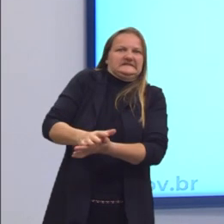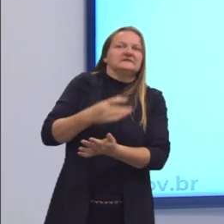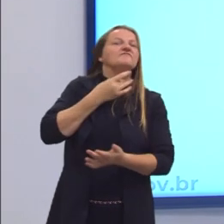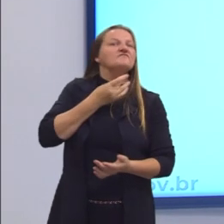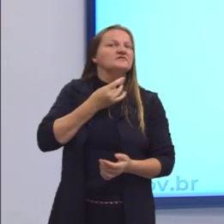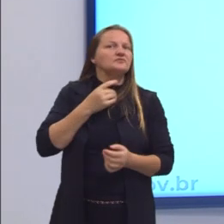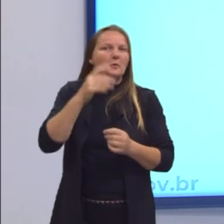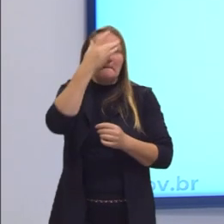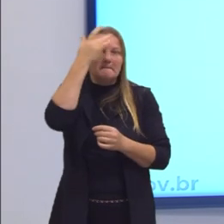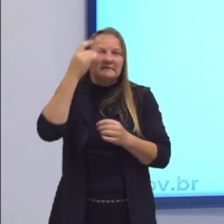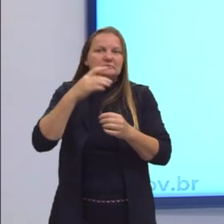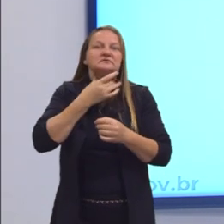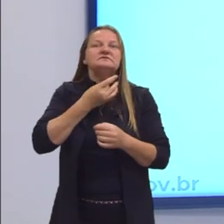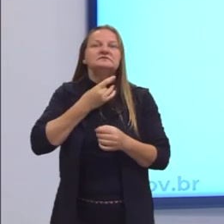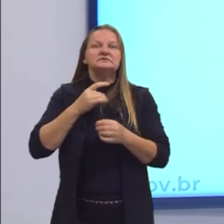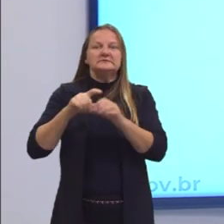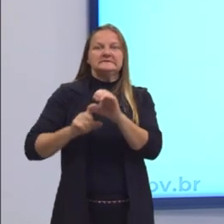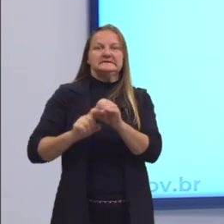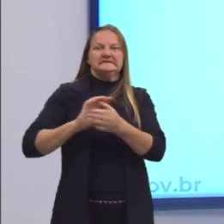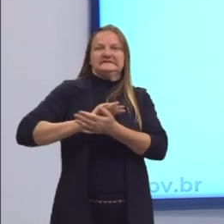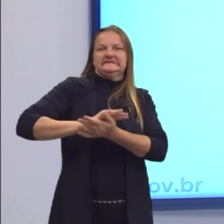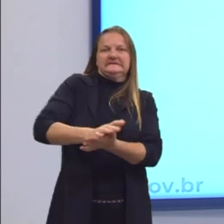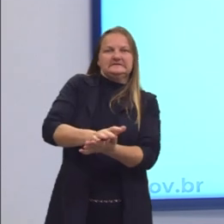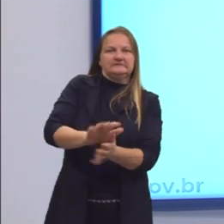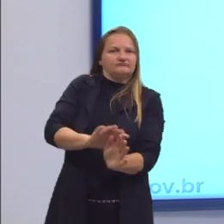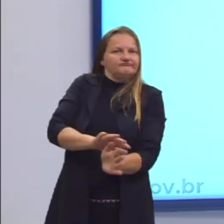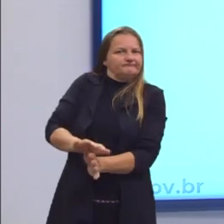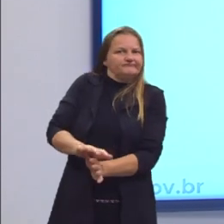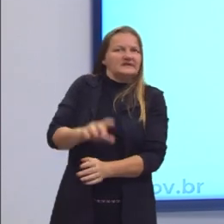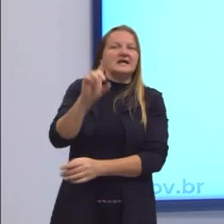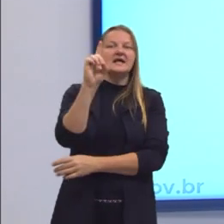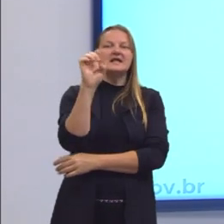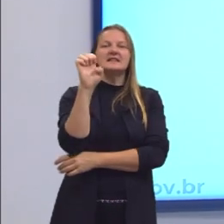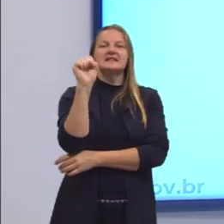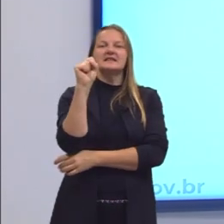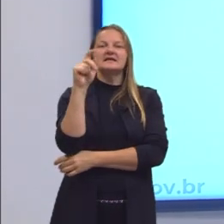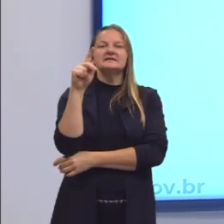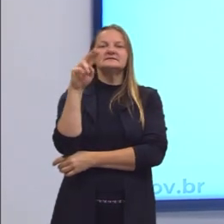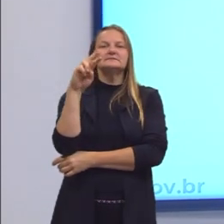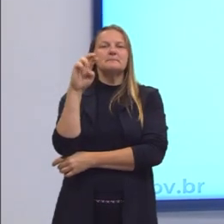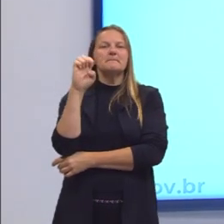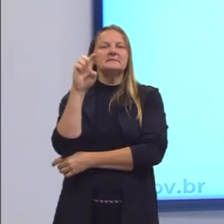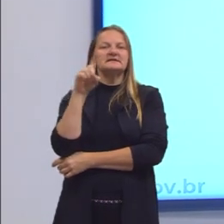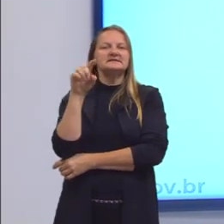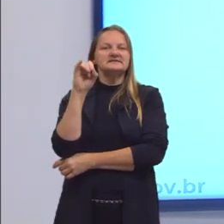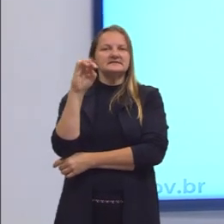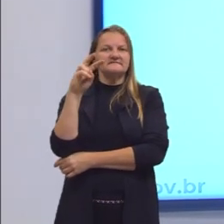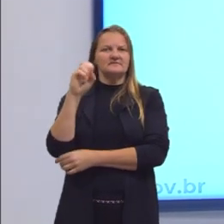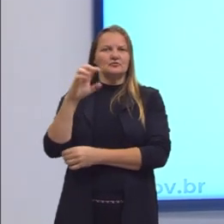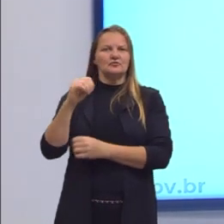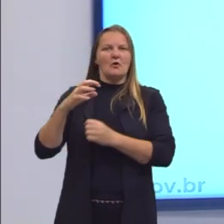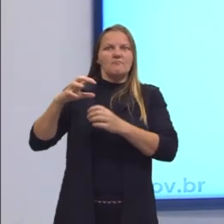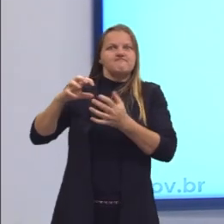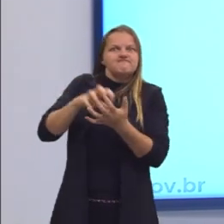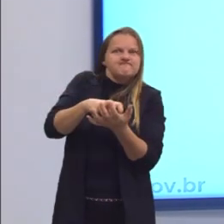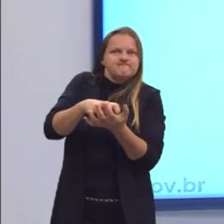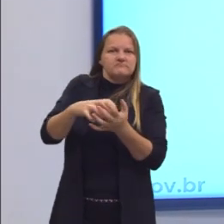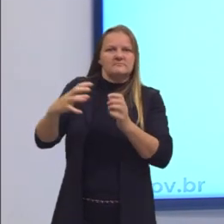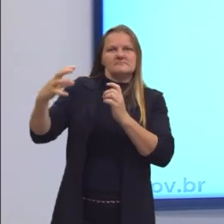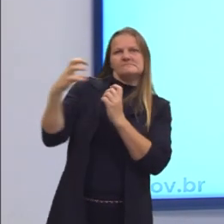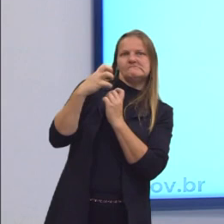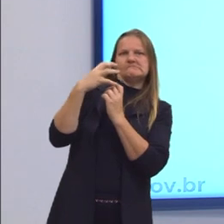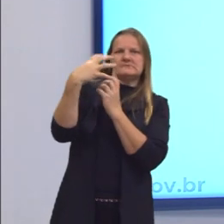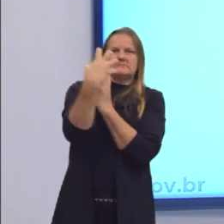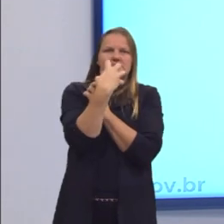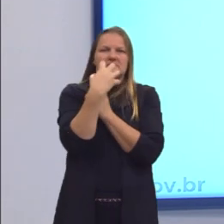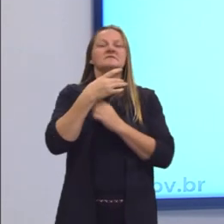Nós somos, o vício, nós somos como se fosse a ignorância, nós somos dominados pelo vício. O